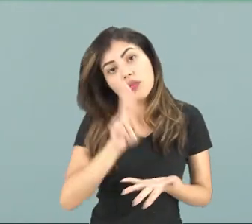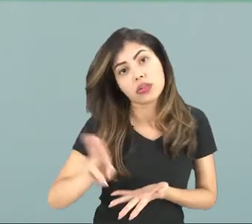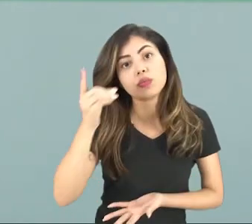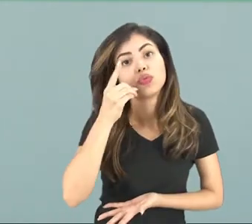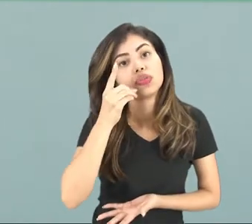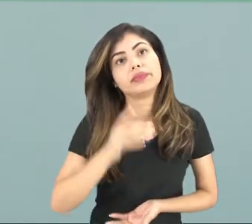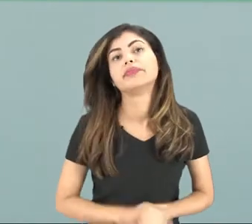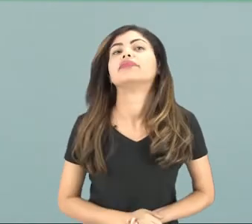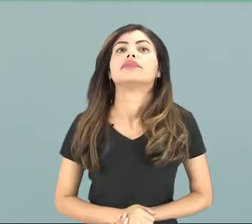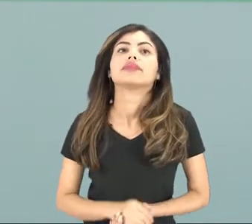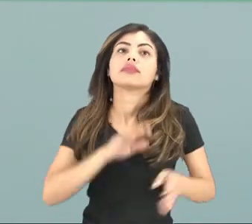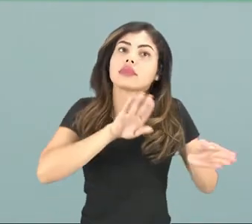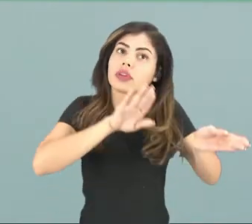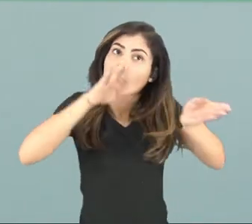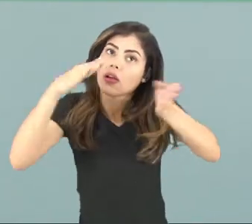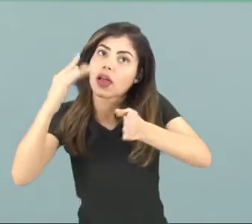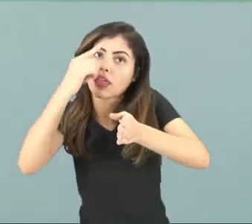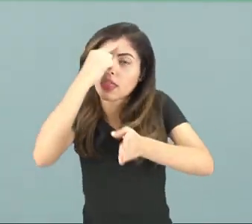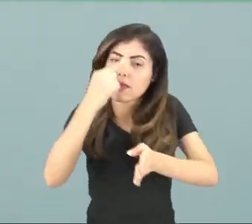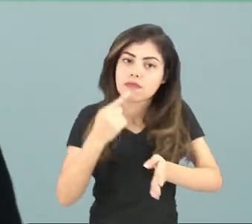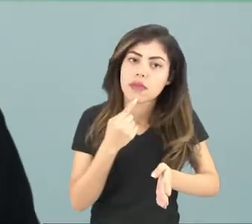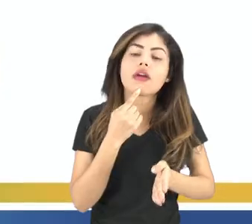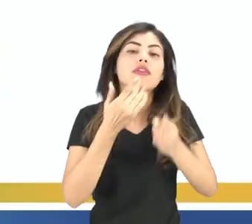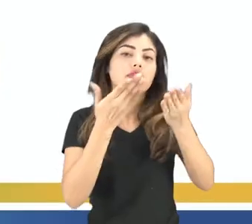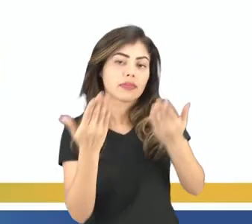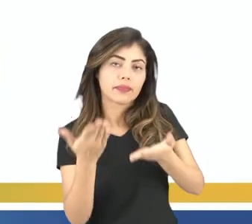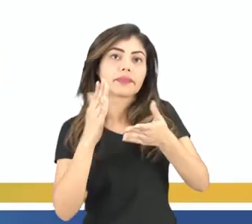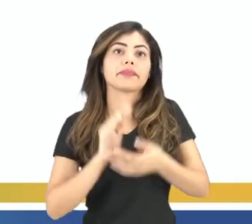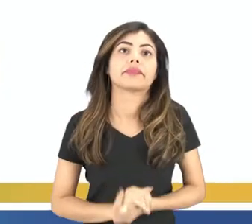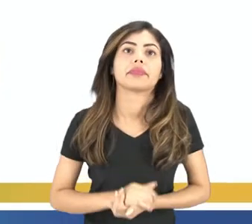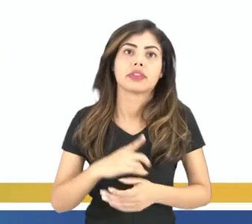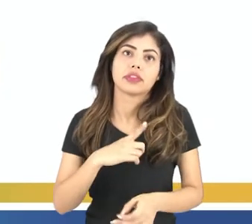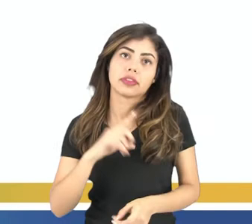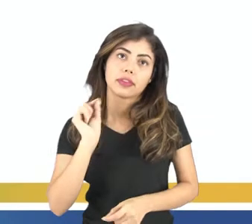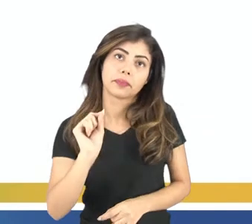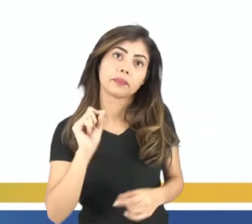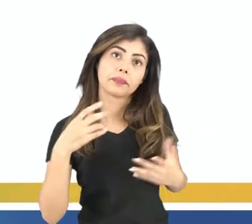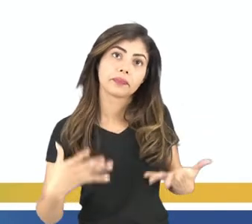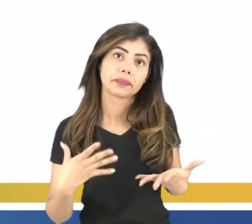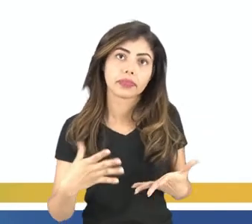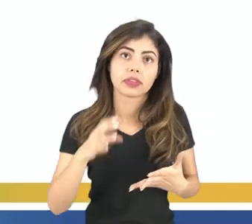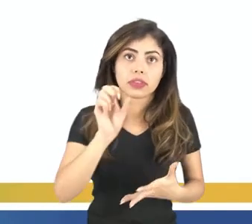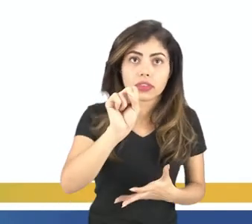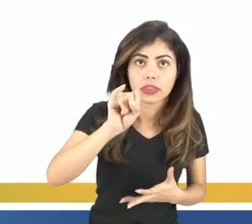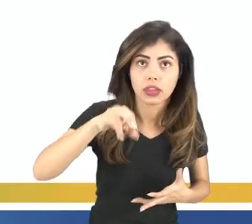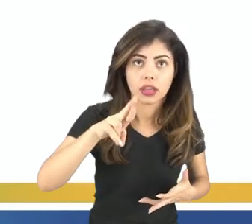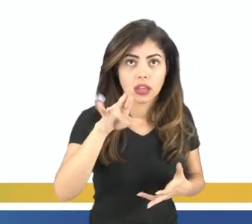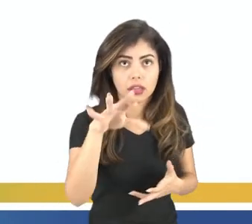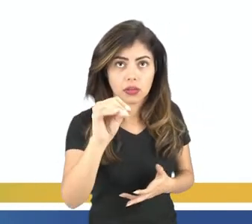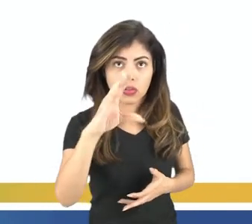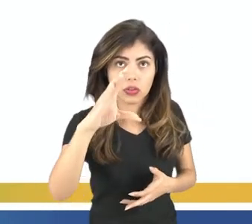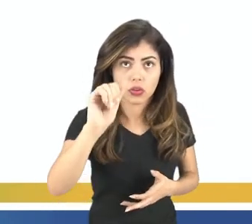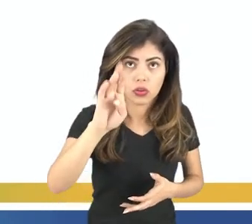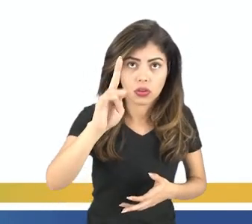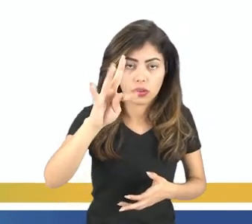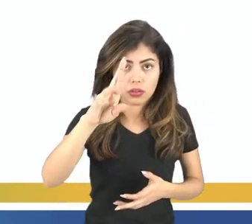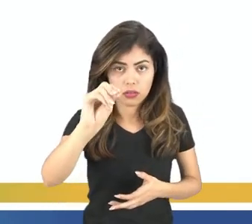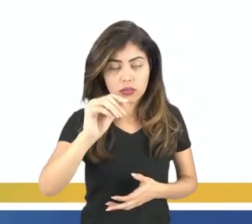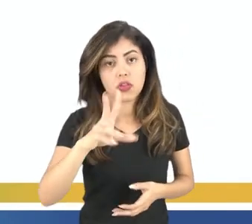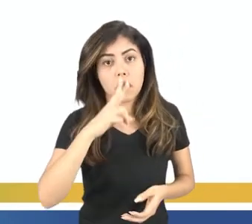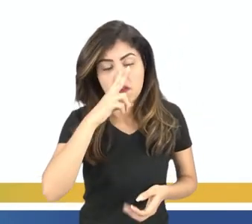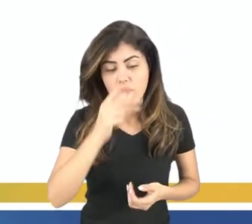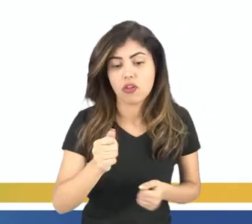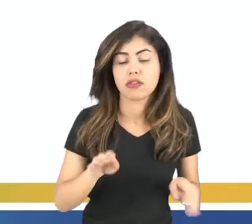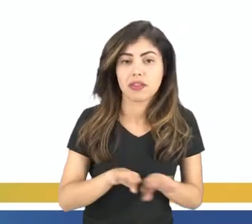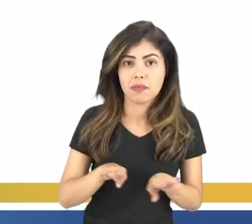no dia a dia. E ao lado, na figura do imã de neodímio, nós temos o imã de samário cobalto, que também é um imã muito